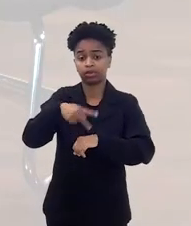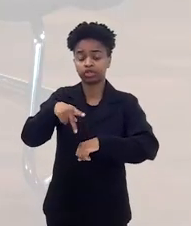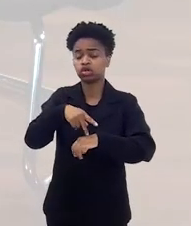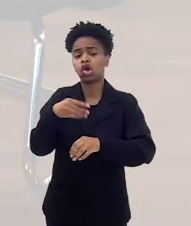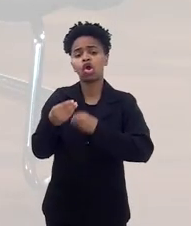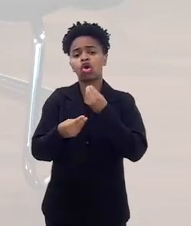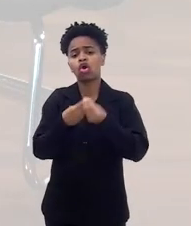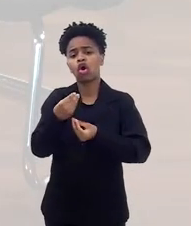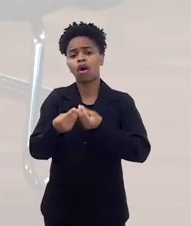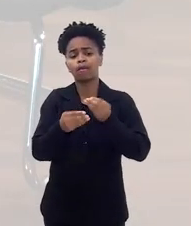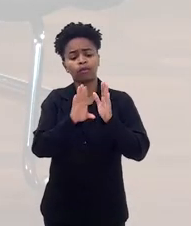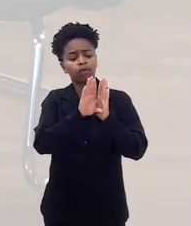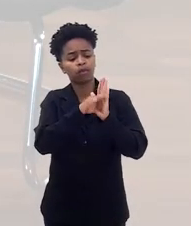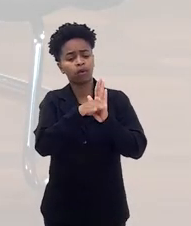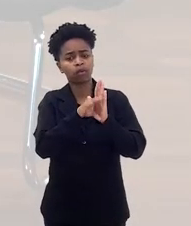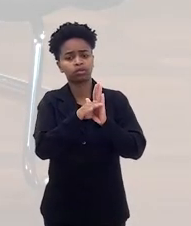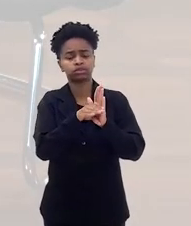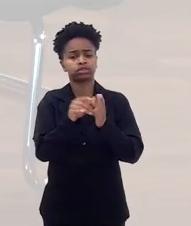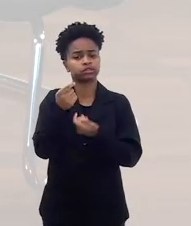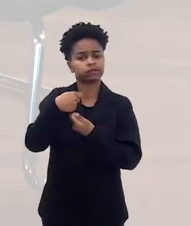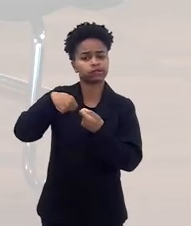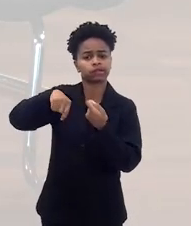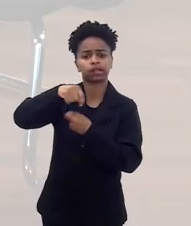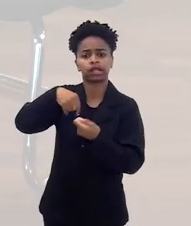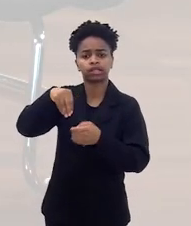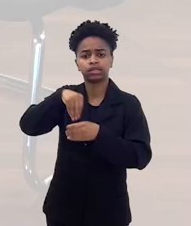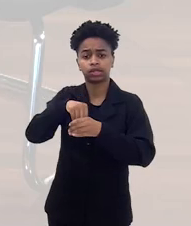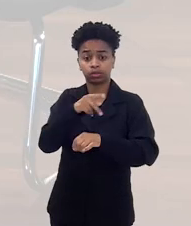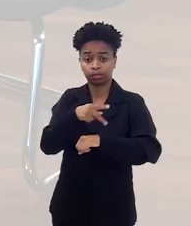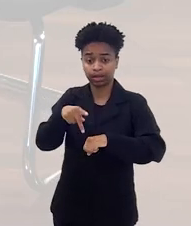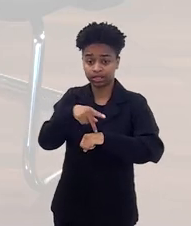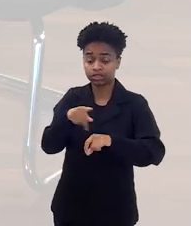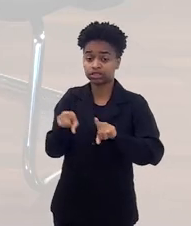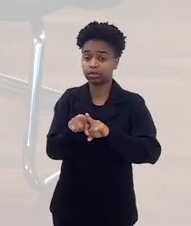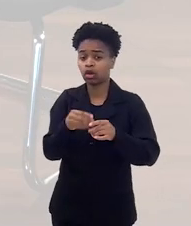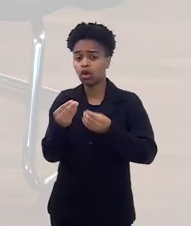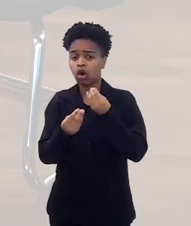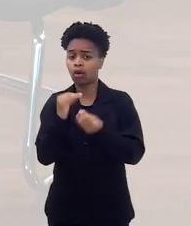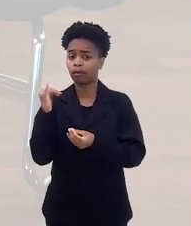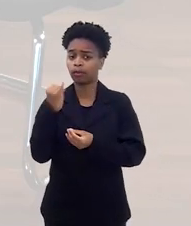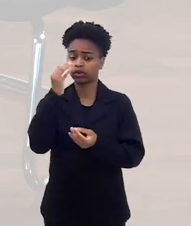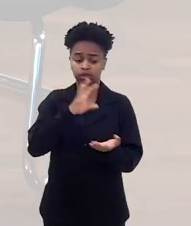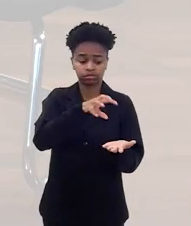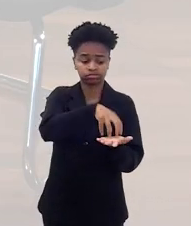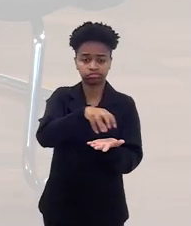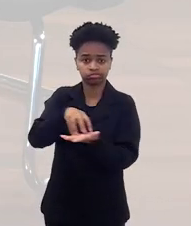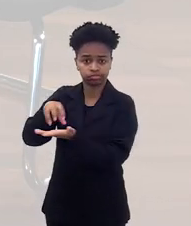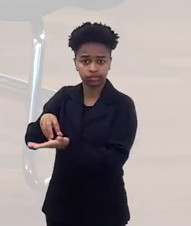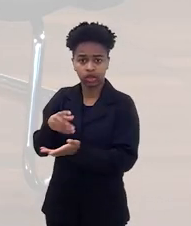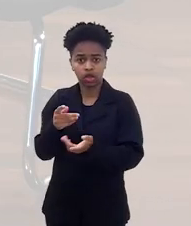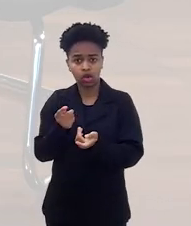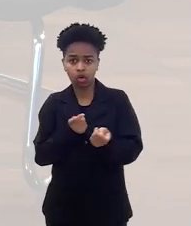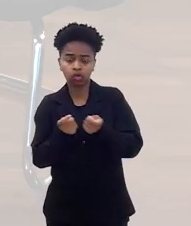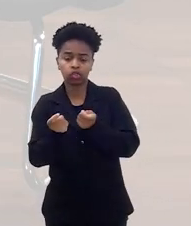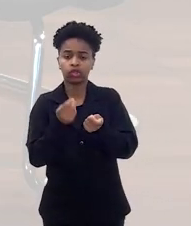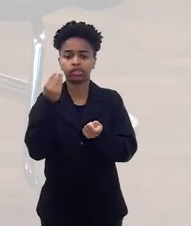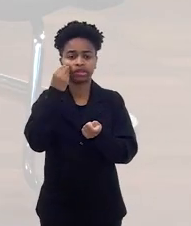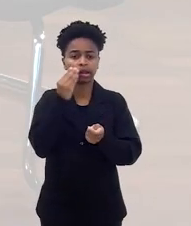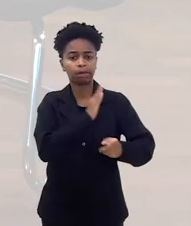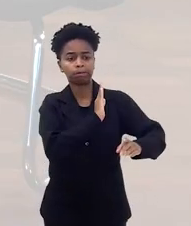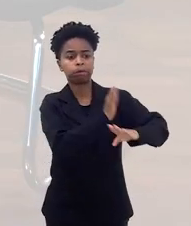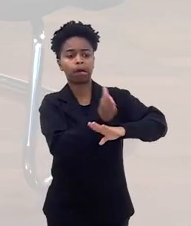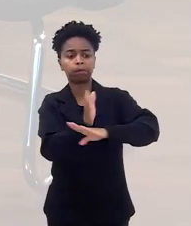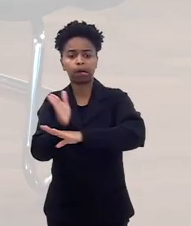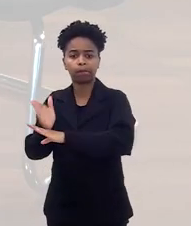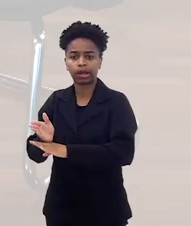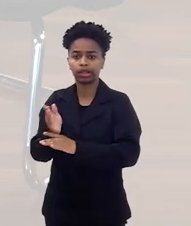se conceitua esse tráfico interno e qual a importância dos órgãos de controle no enfrentamento a esse tráfico interno? Porque nós não